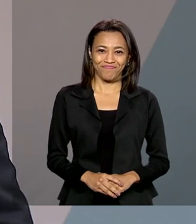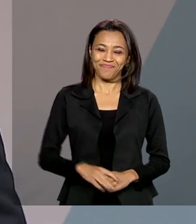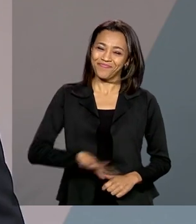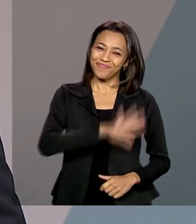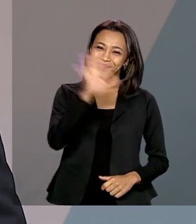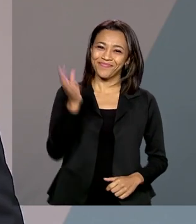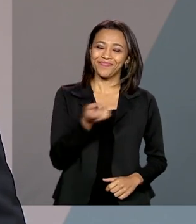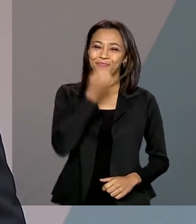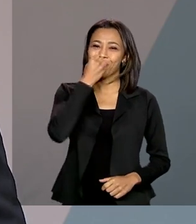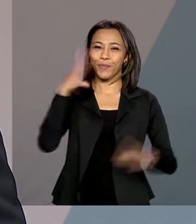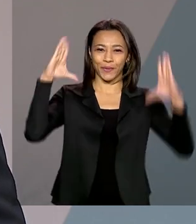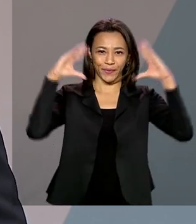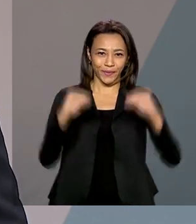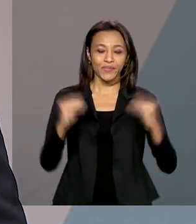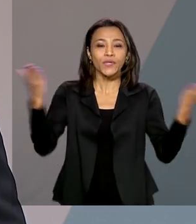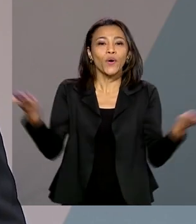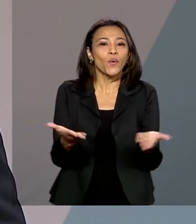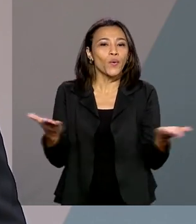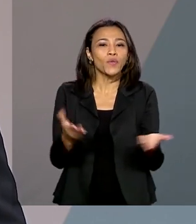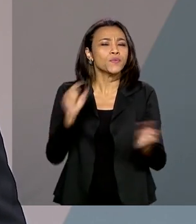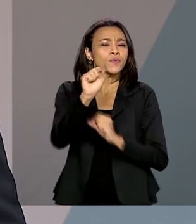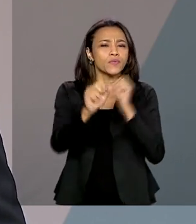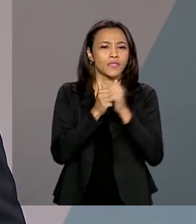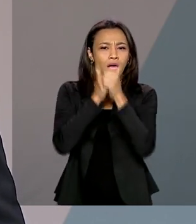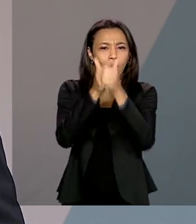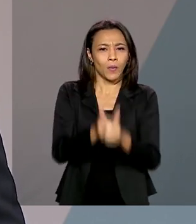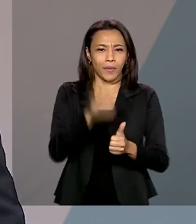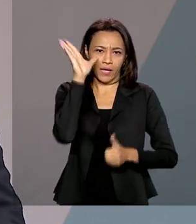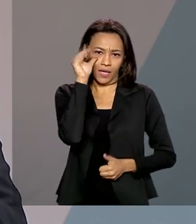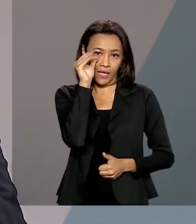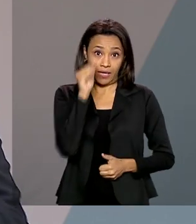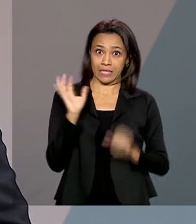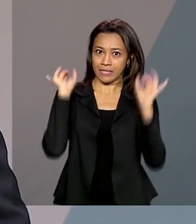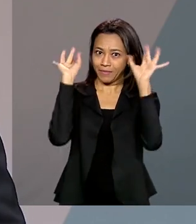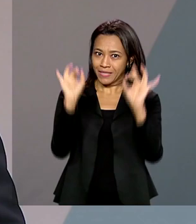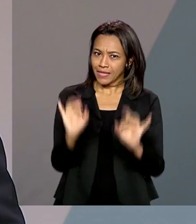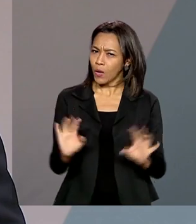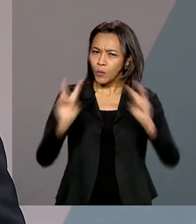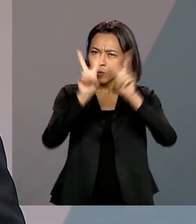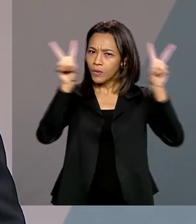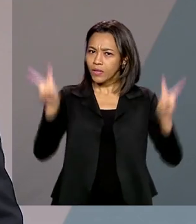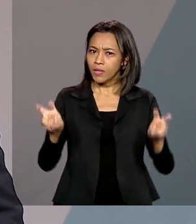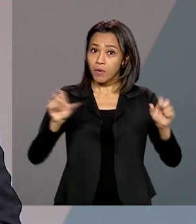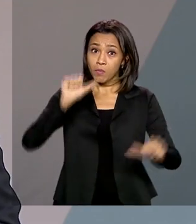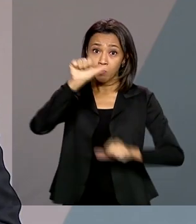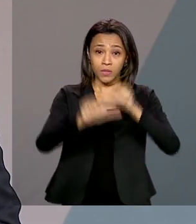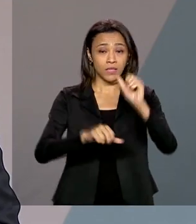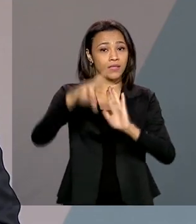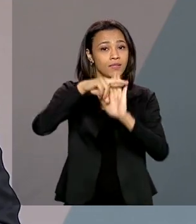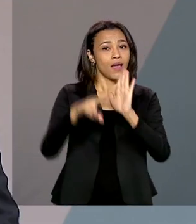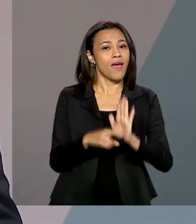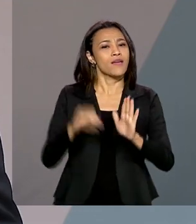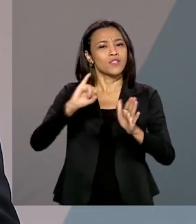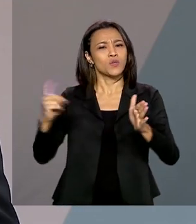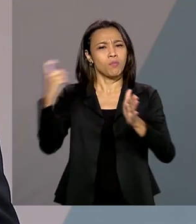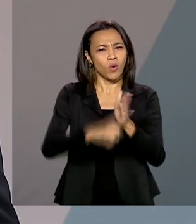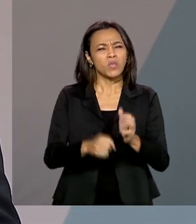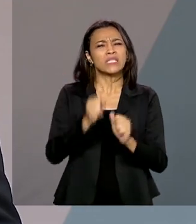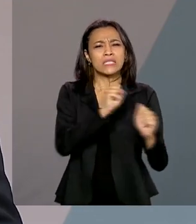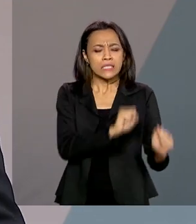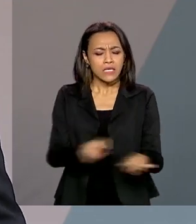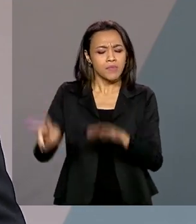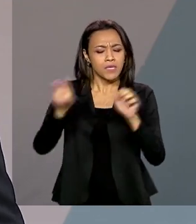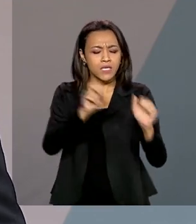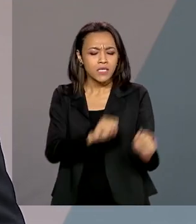Olá, boa noite. A partir de hoje você acompanha o Brasil em pauta especial, reforma tributária. Toda semana a gente atualiza para